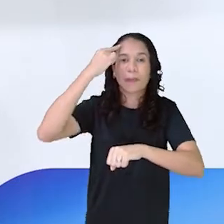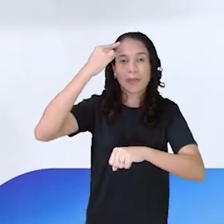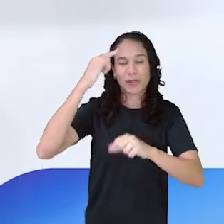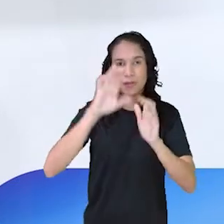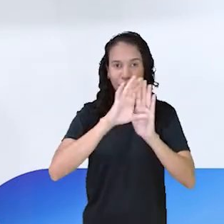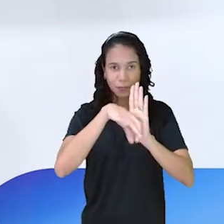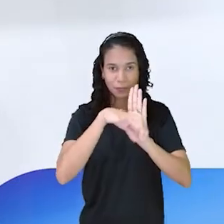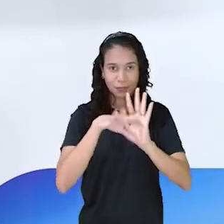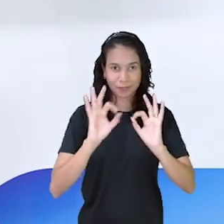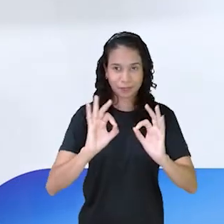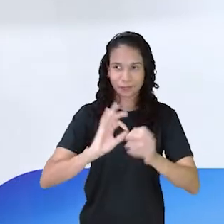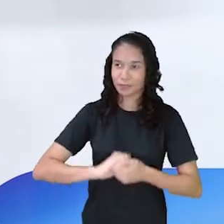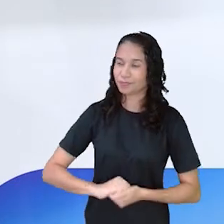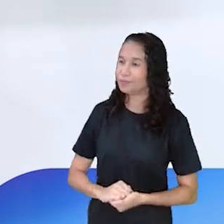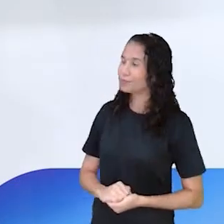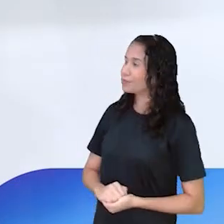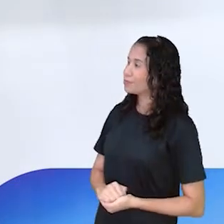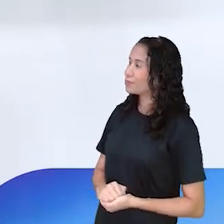conceitos.